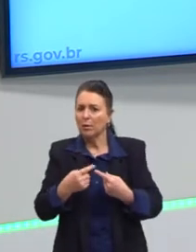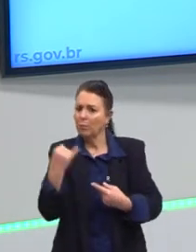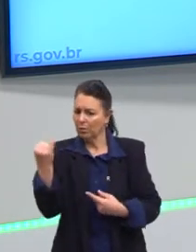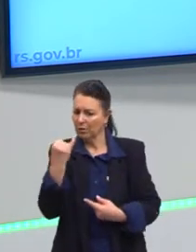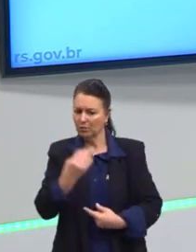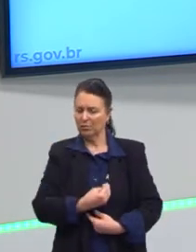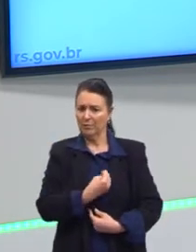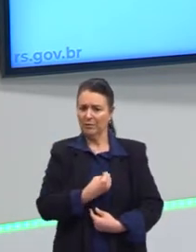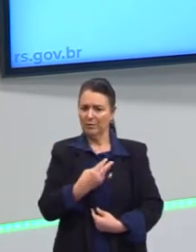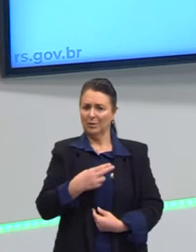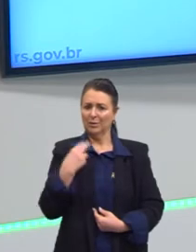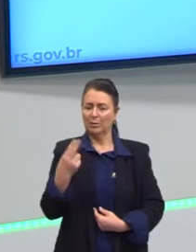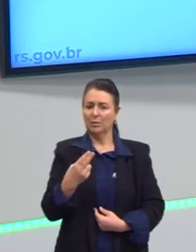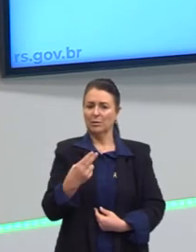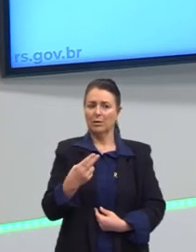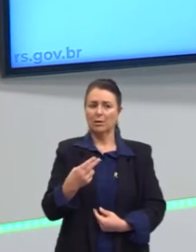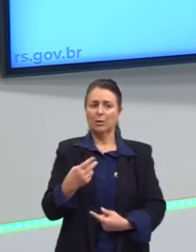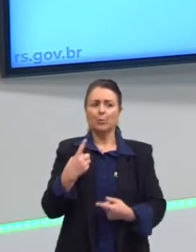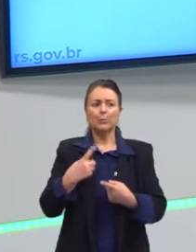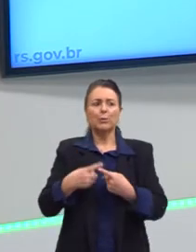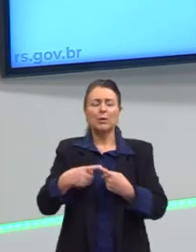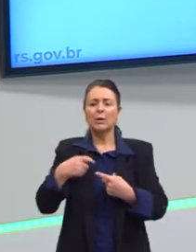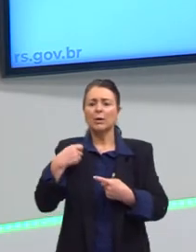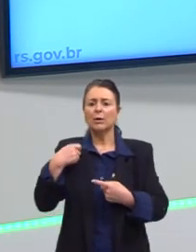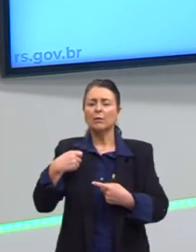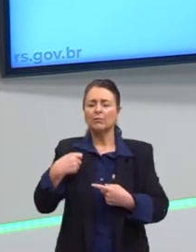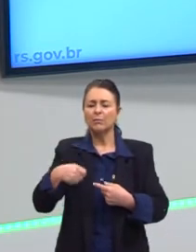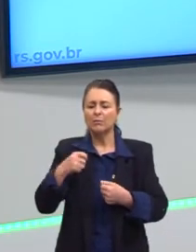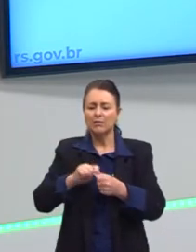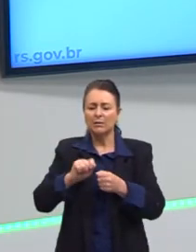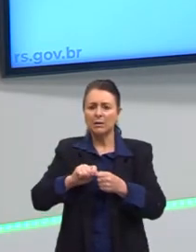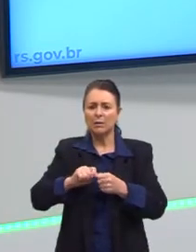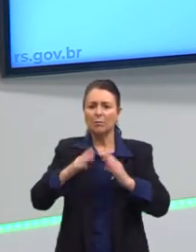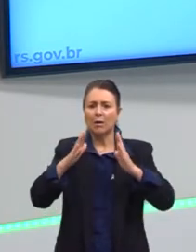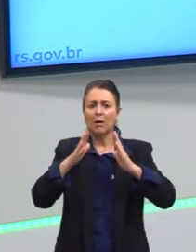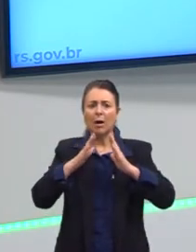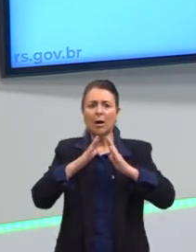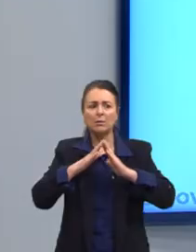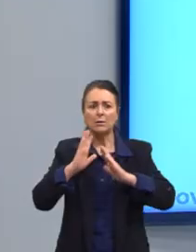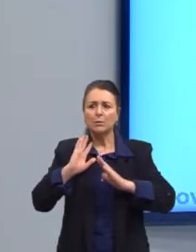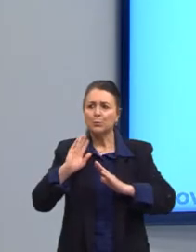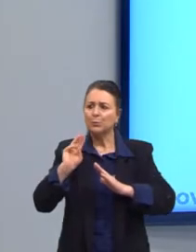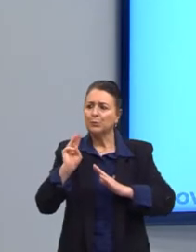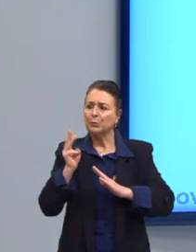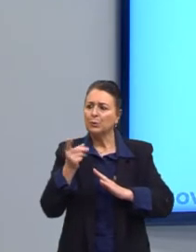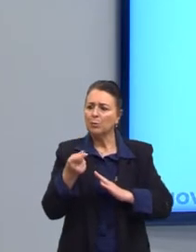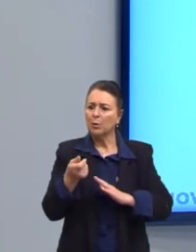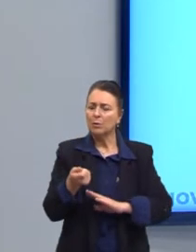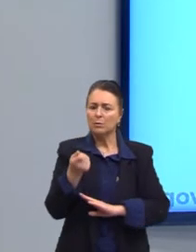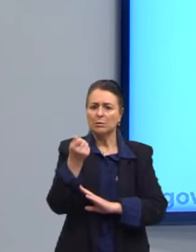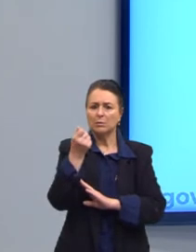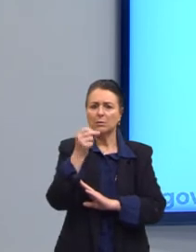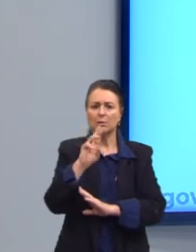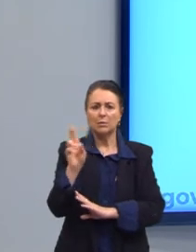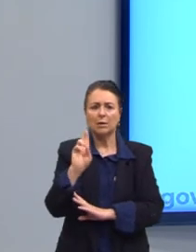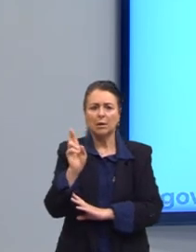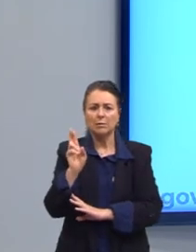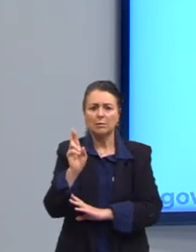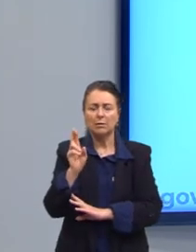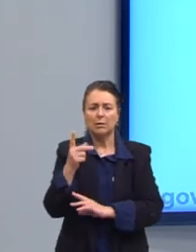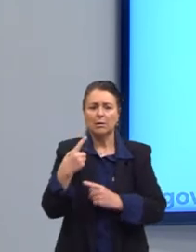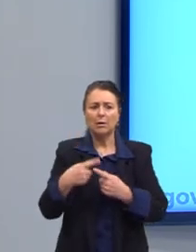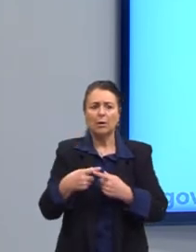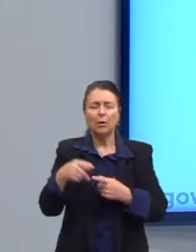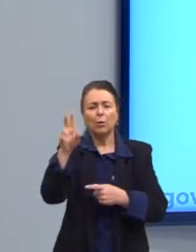Qual a necessidade de nós construirmos uma casa de milhões de reais? Esse é o objeto signo. Qual a utilidade de um